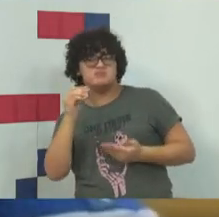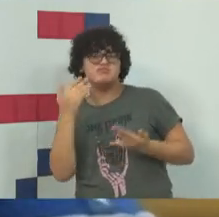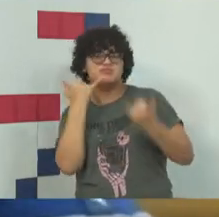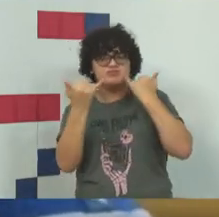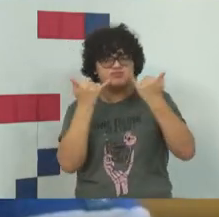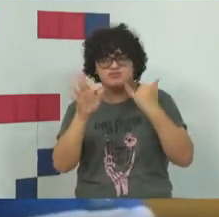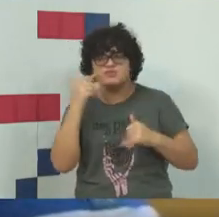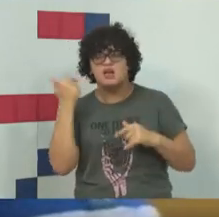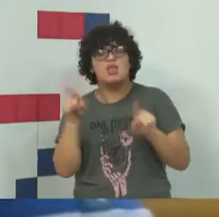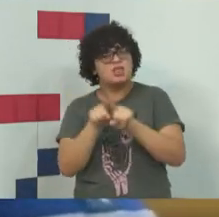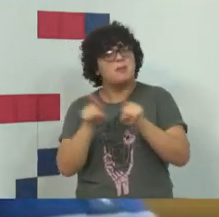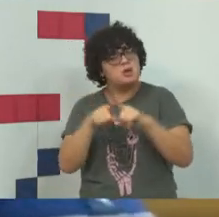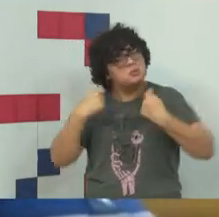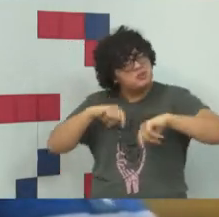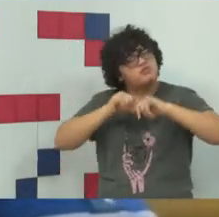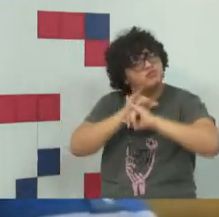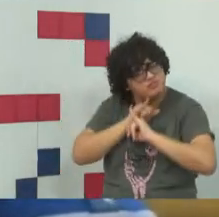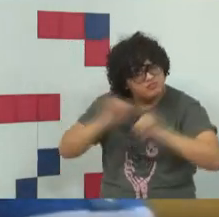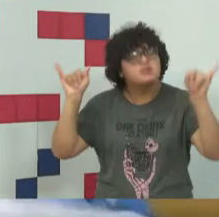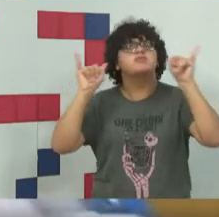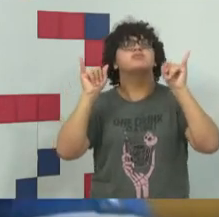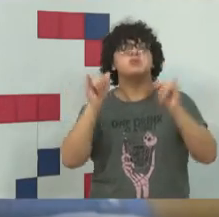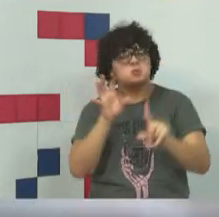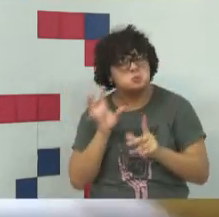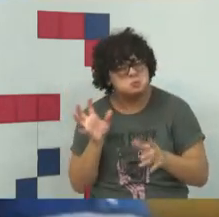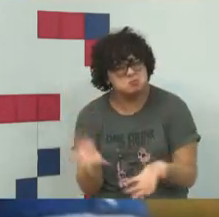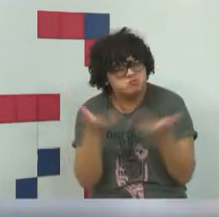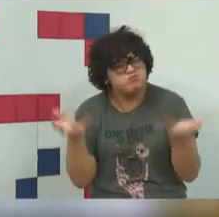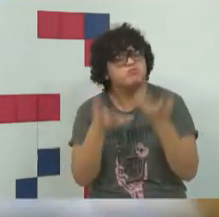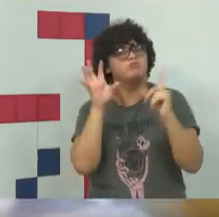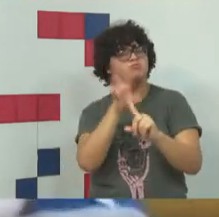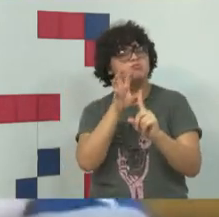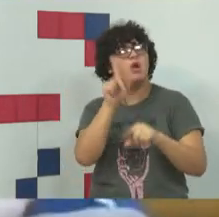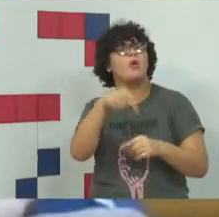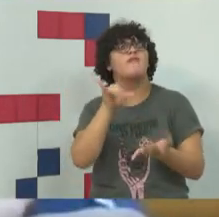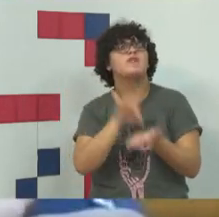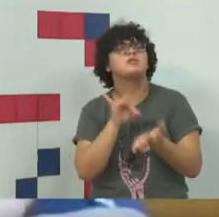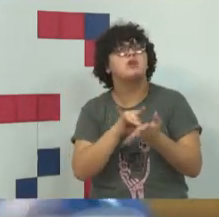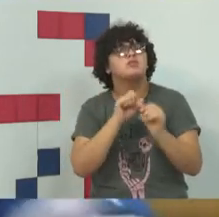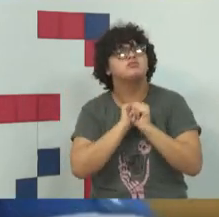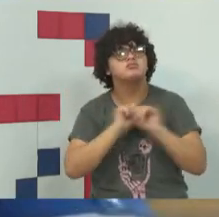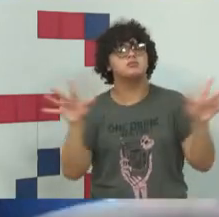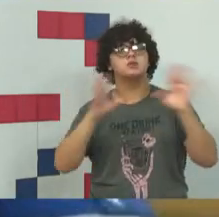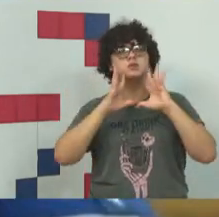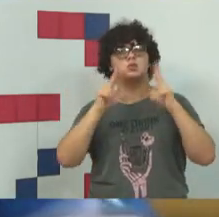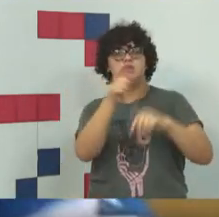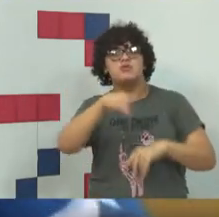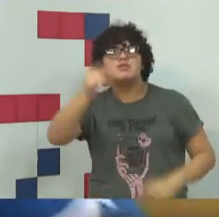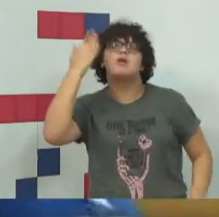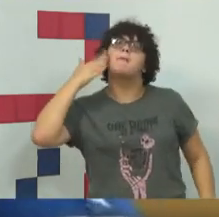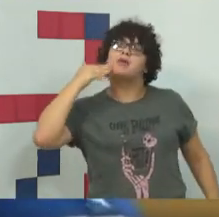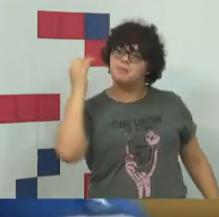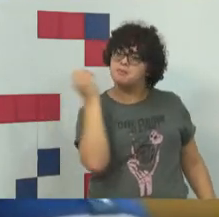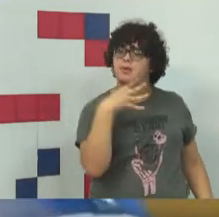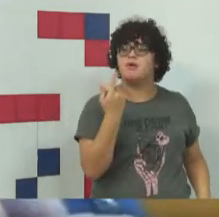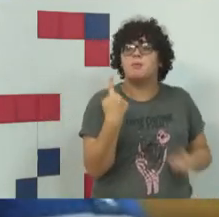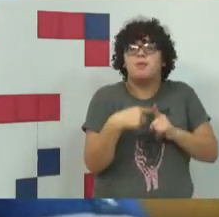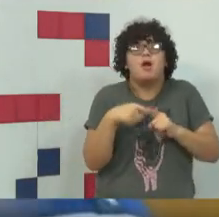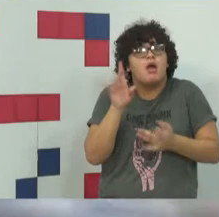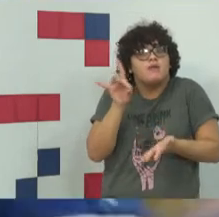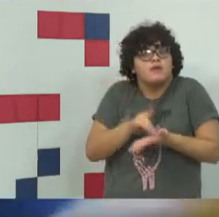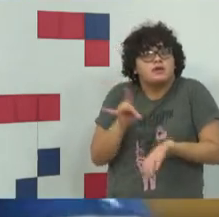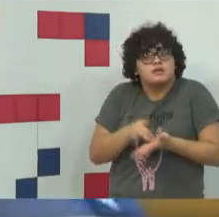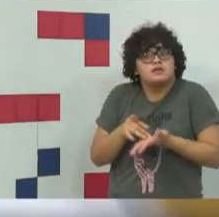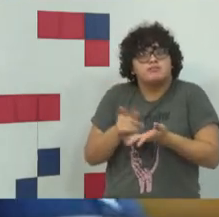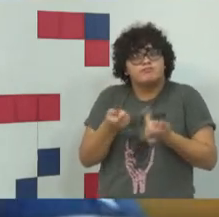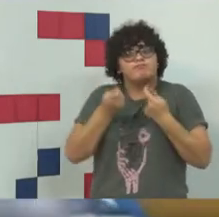jeito, a gente também tem que ser repetitivo com a verdade, a gente tem que deixar realmente de uma maneira bem disseminada a verdade, e